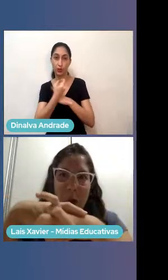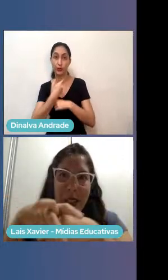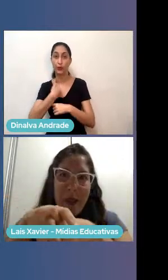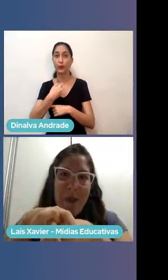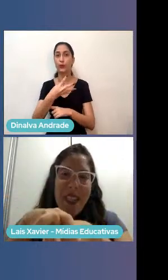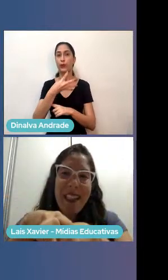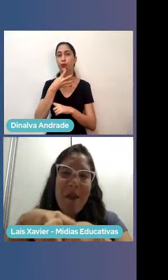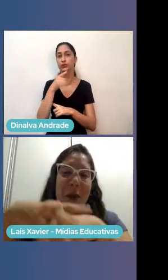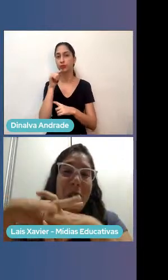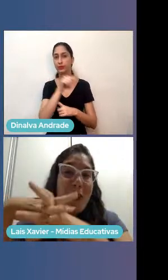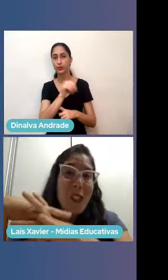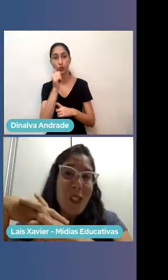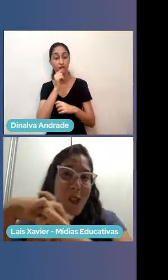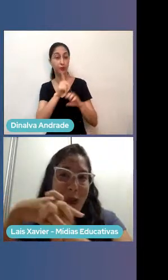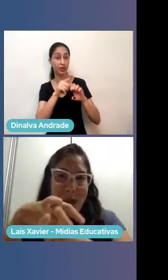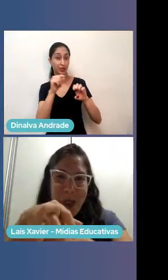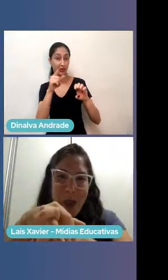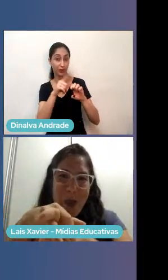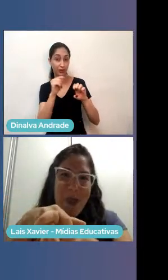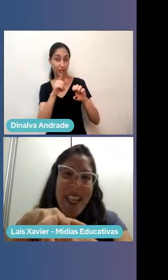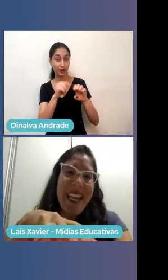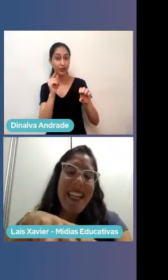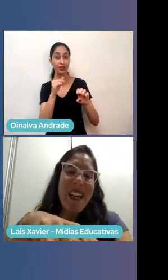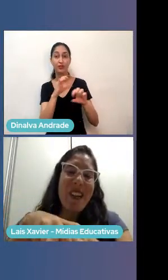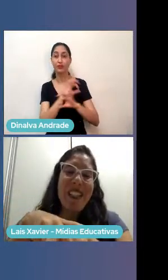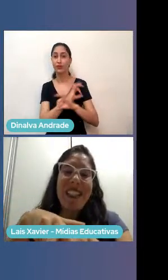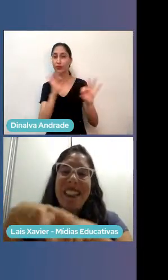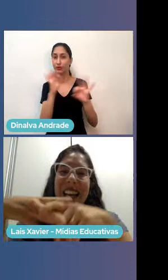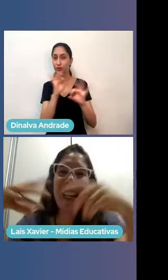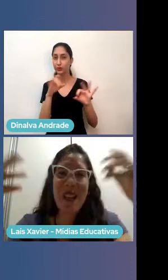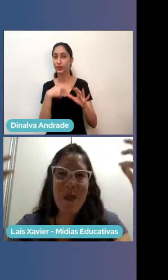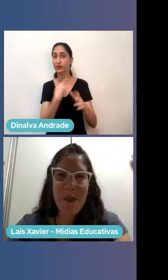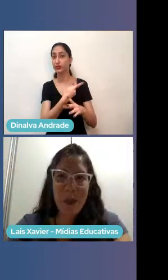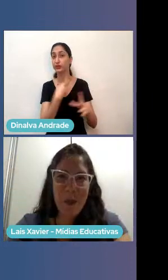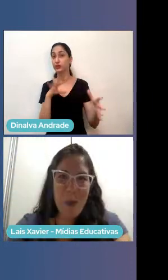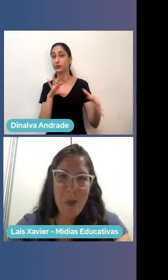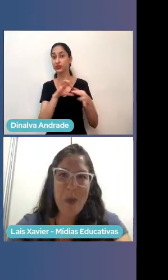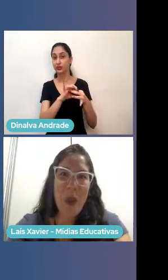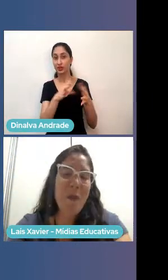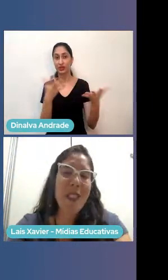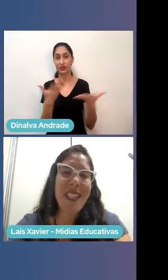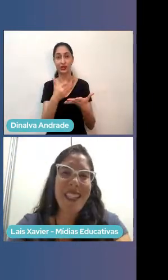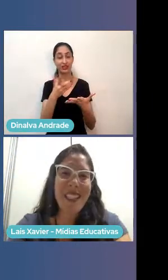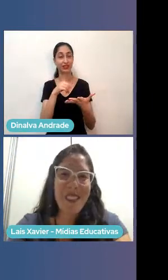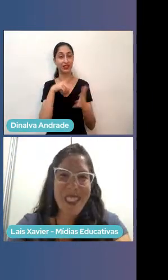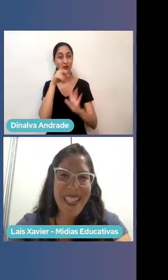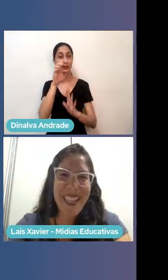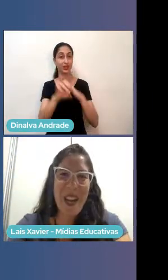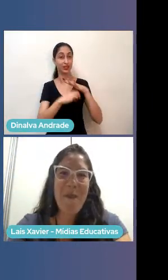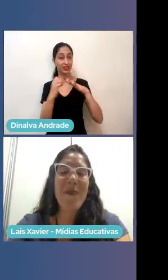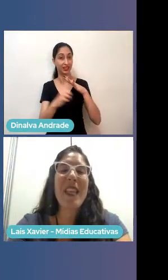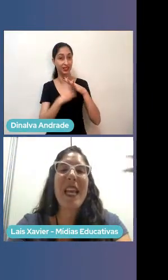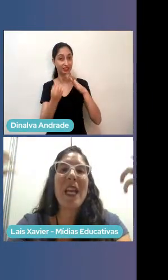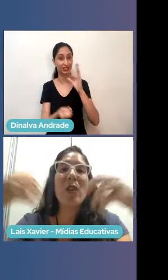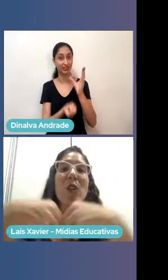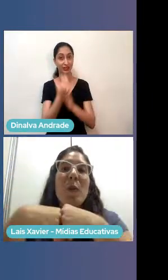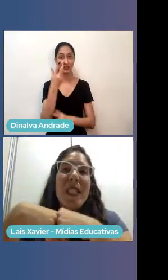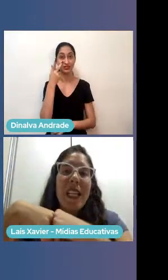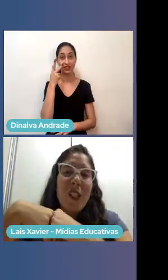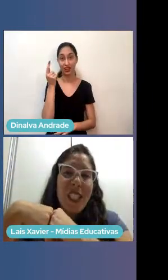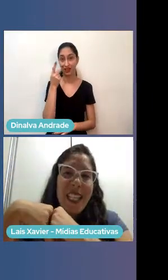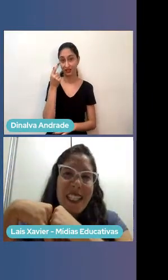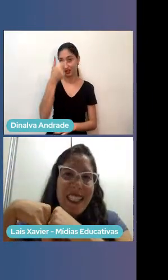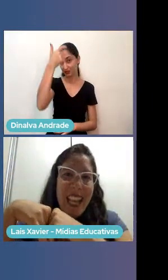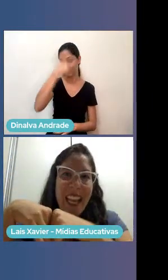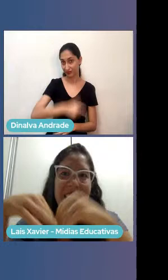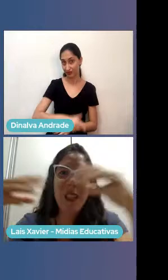conversou muito, e terminou que a gente se juntou, e agora a gente está aí com a Mundo do Meu Mundo, que a empresa que nasceu no Ceará, eu sou